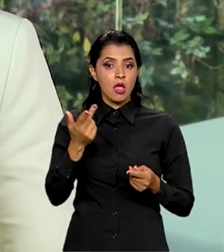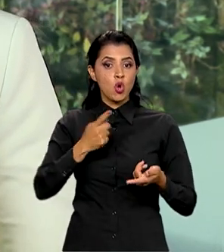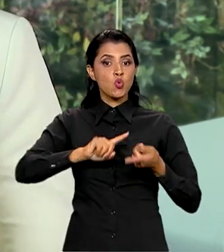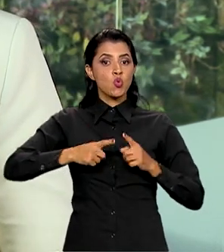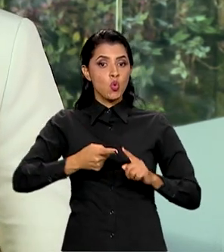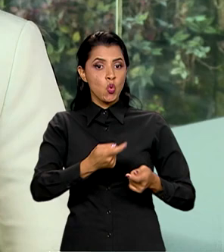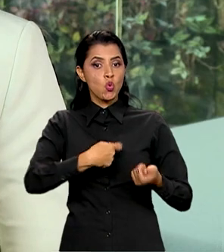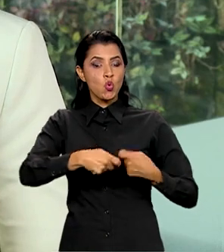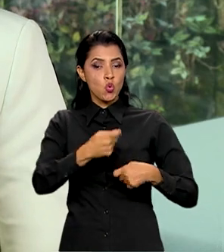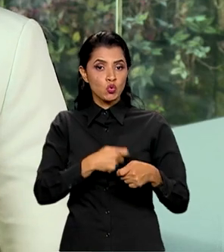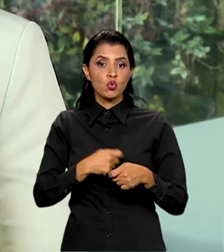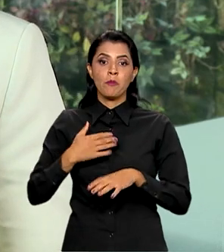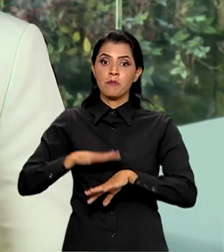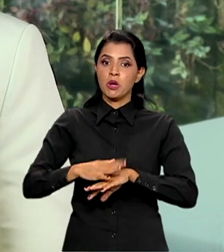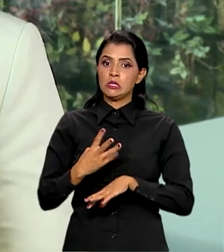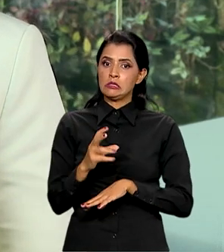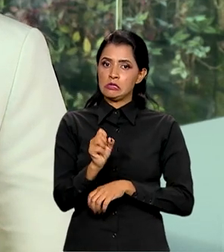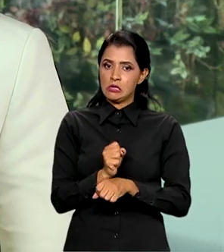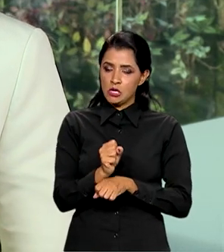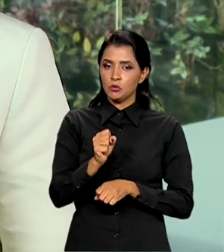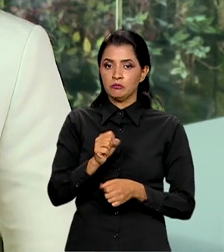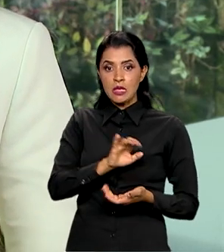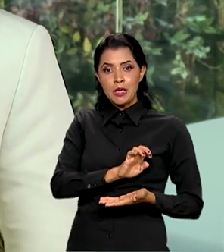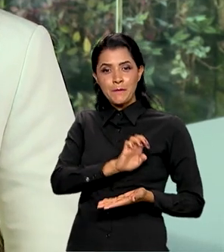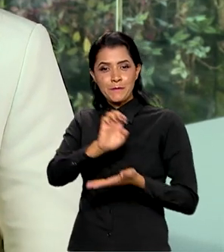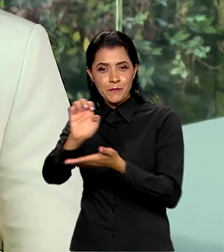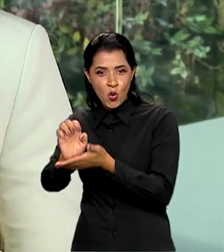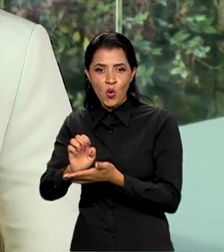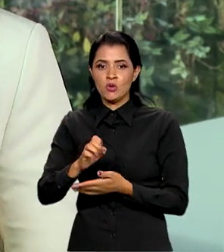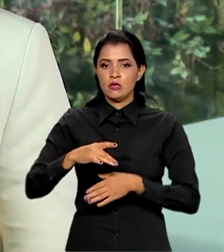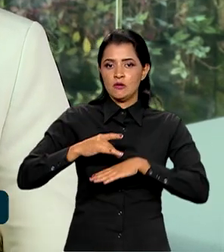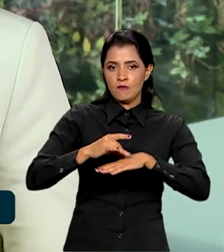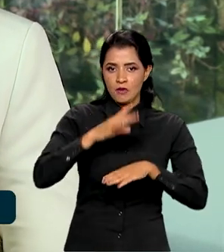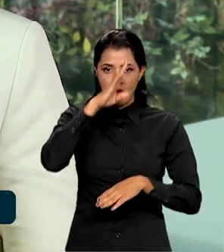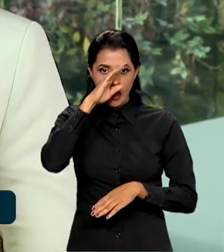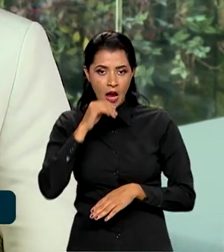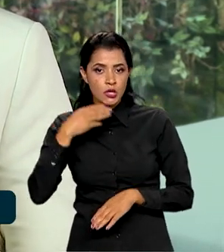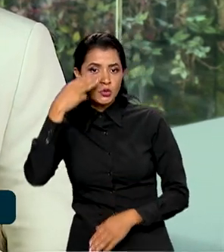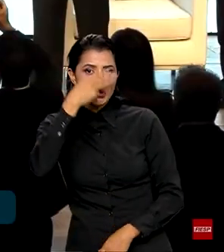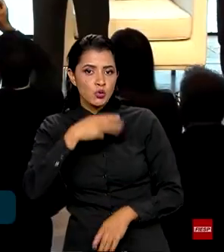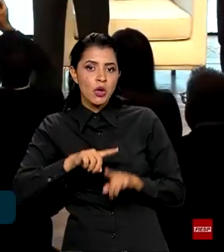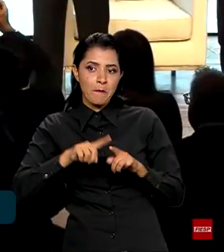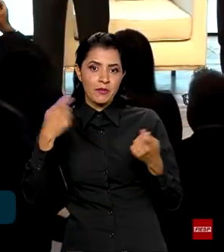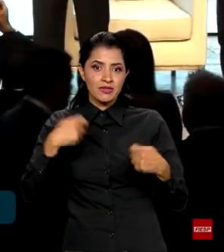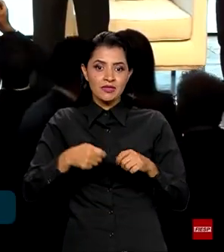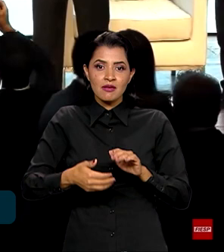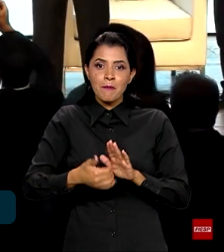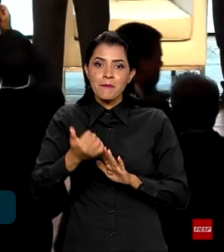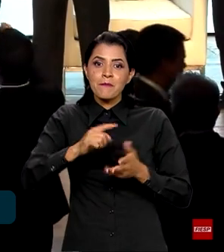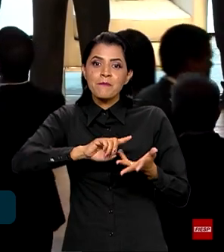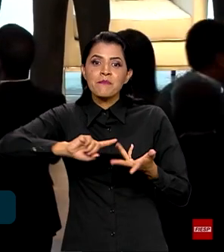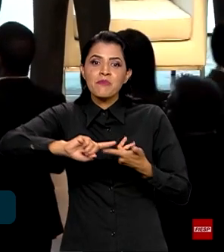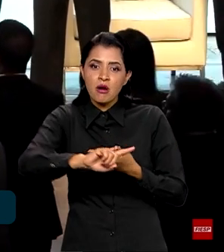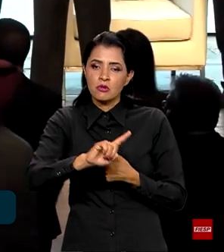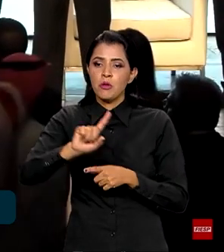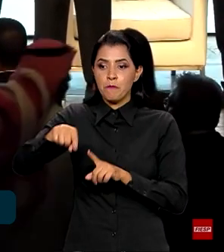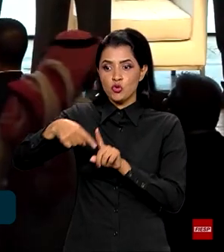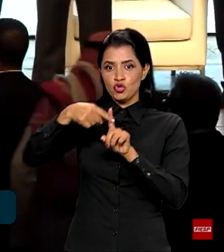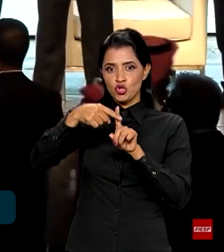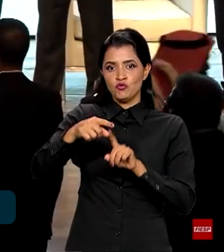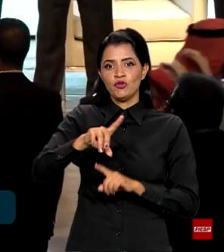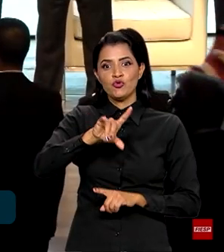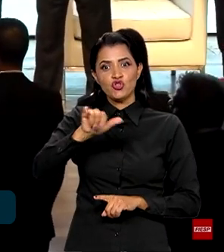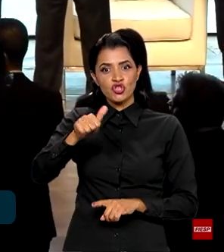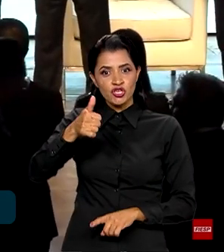principalmente carne, frango e açúcar, mas a intenção é diversificar. E o saldo já foi positivo no primeiro